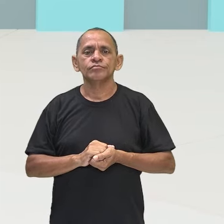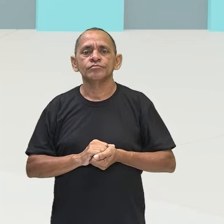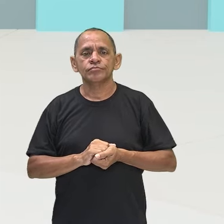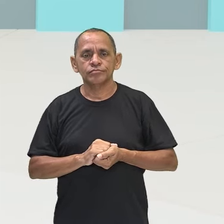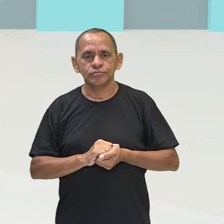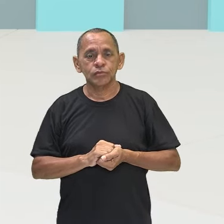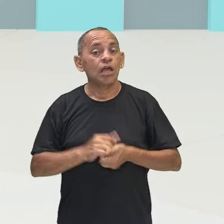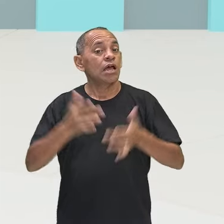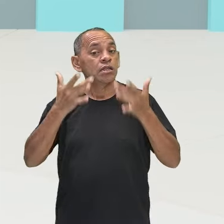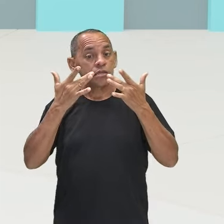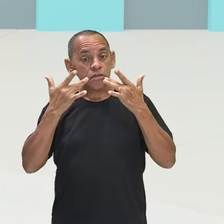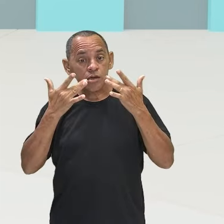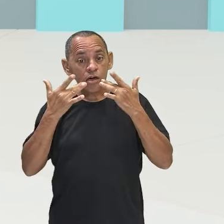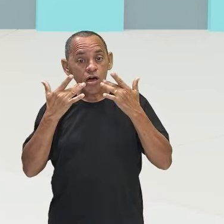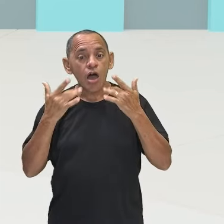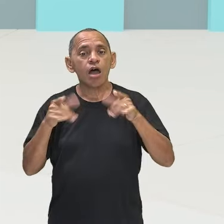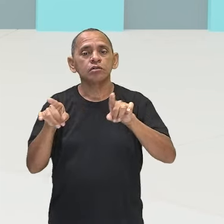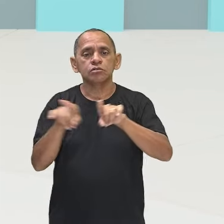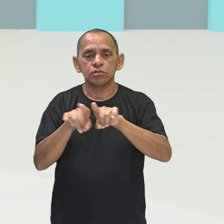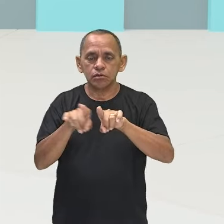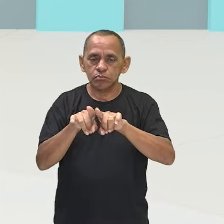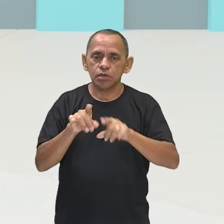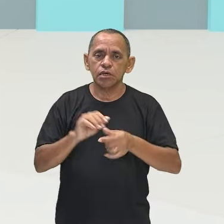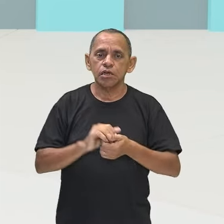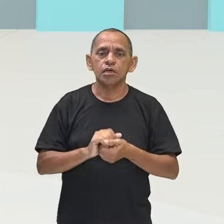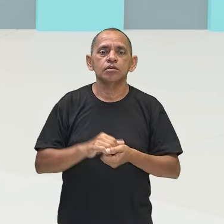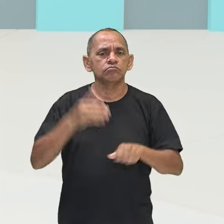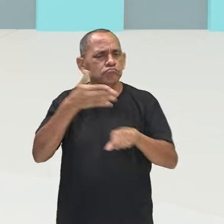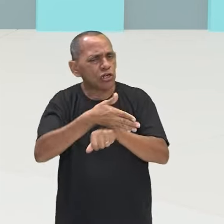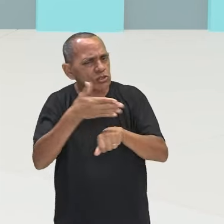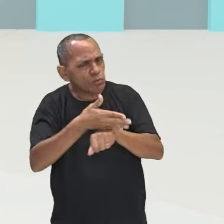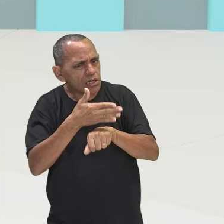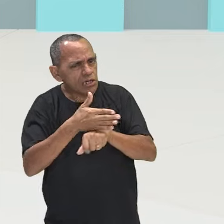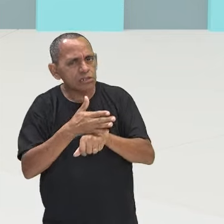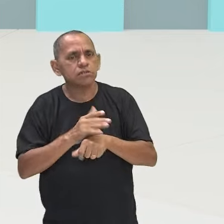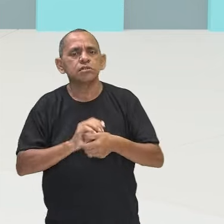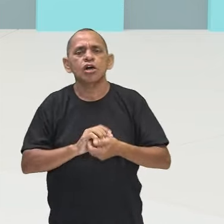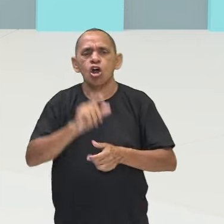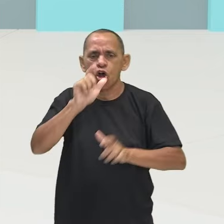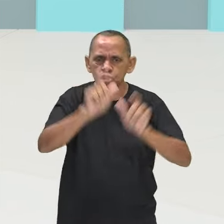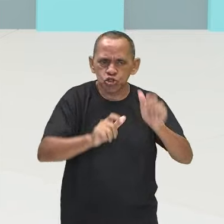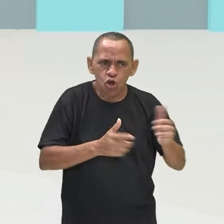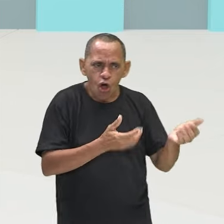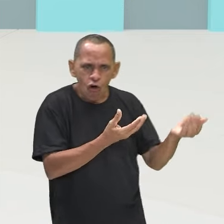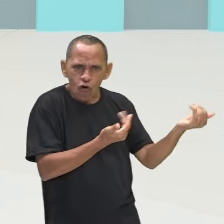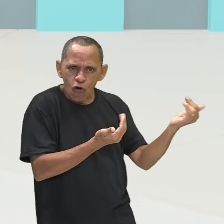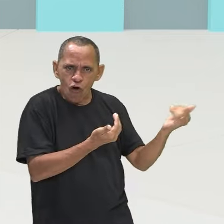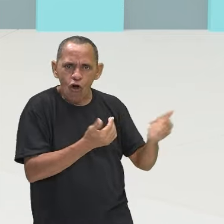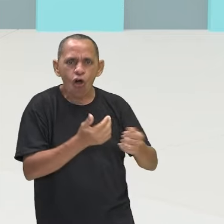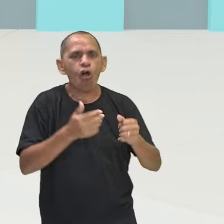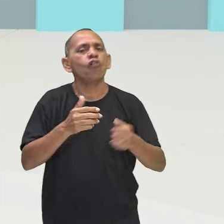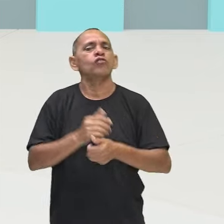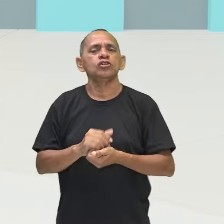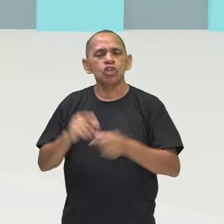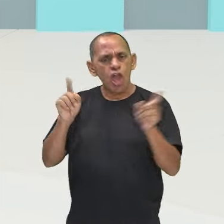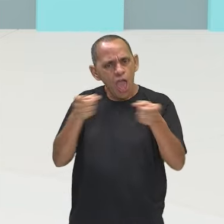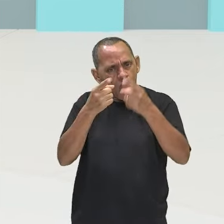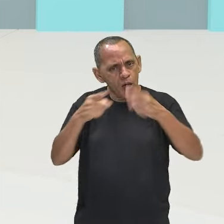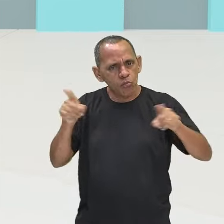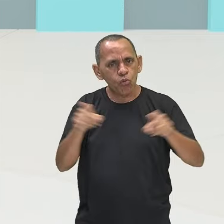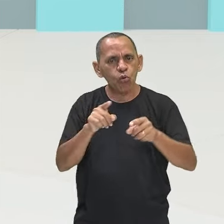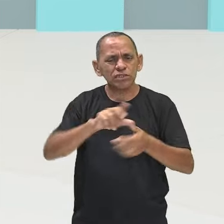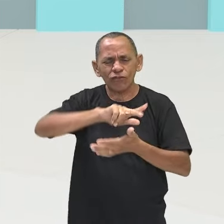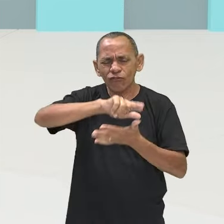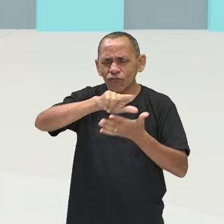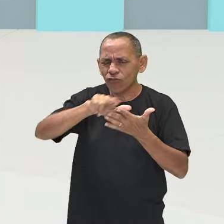o teatro também, a participação, ensinações, música, muitos jovens